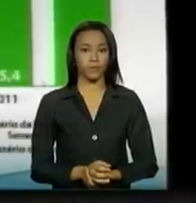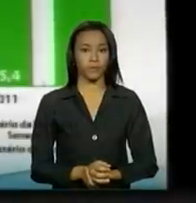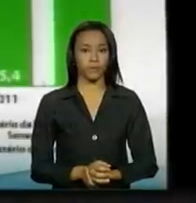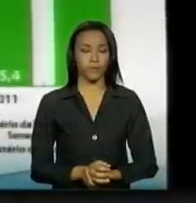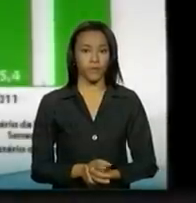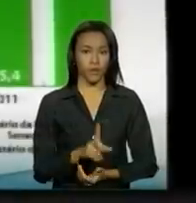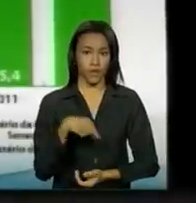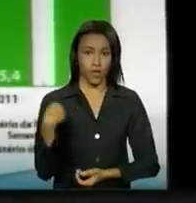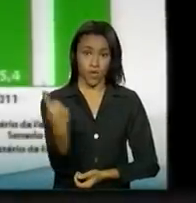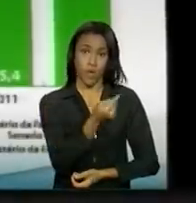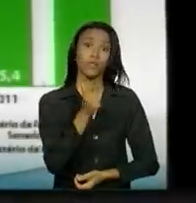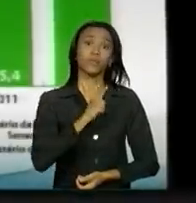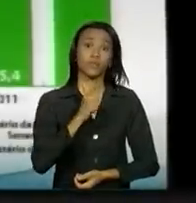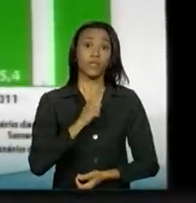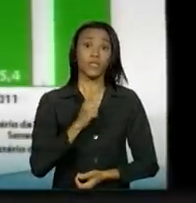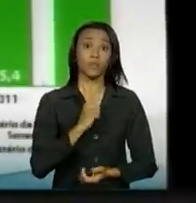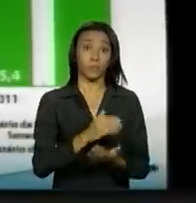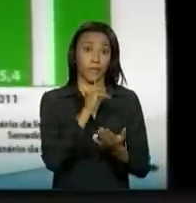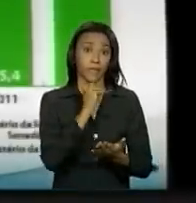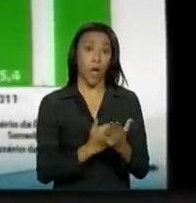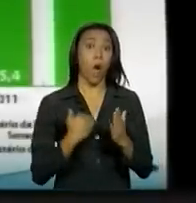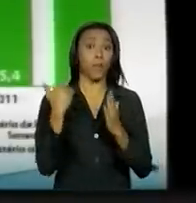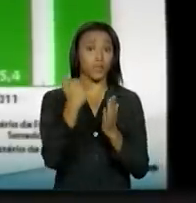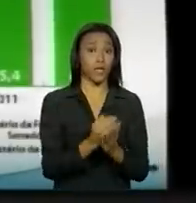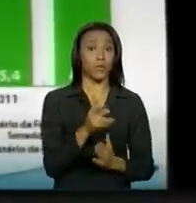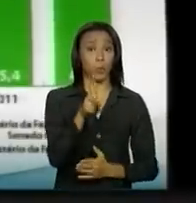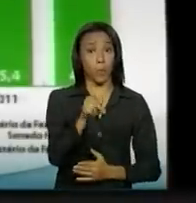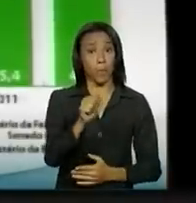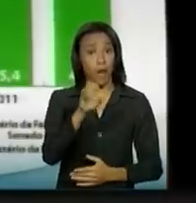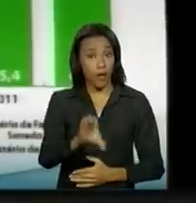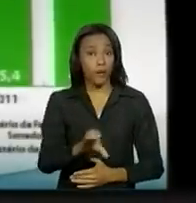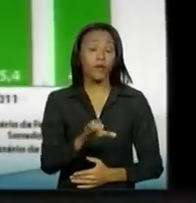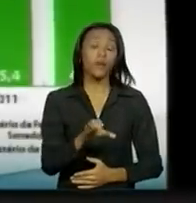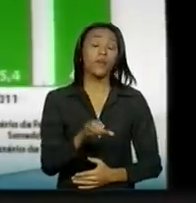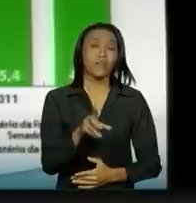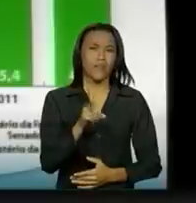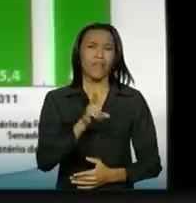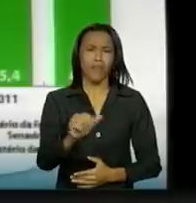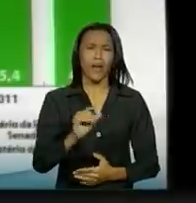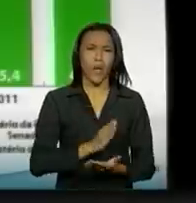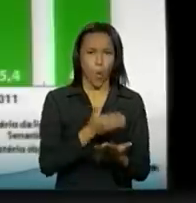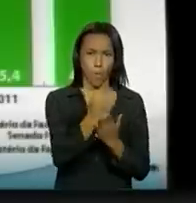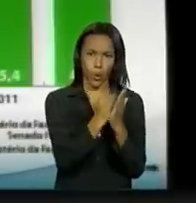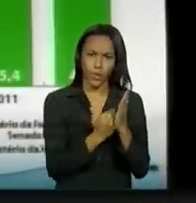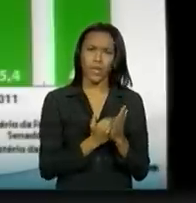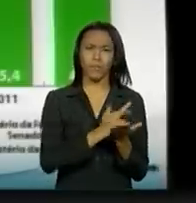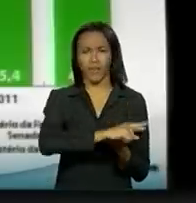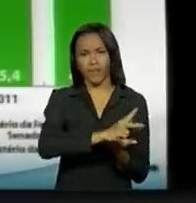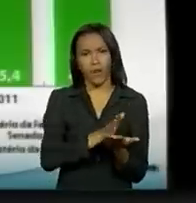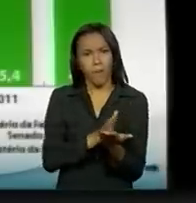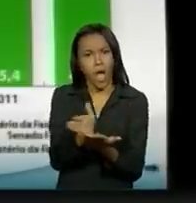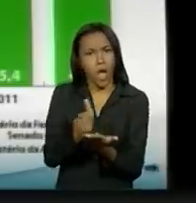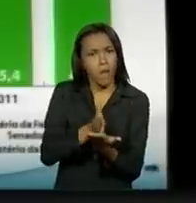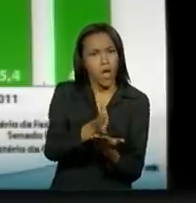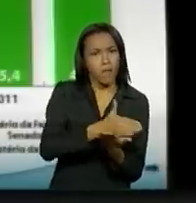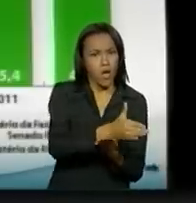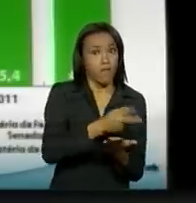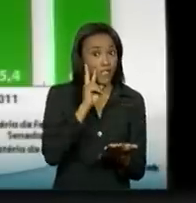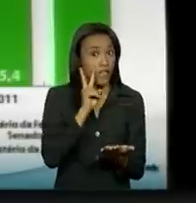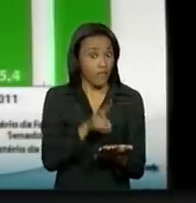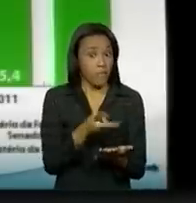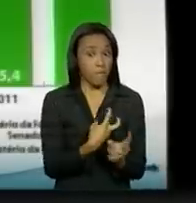Nós temos aumentado o PAC, que é um programa de investimentos em vários setores. Os senhores podem ver a